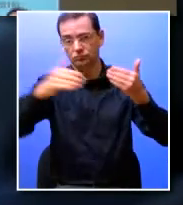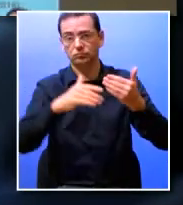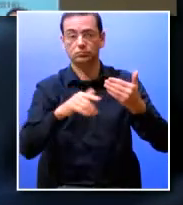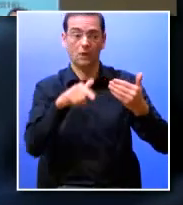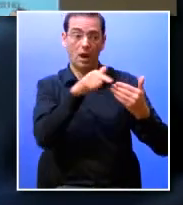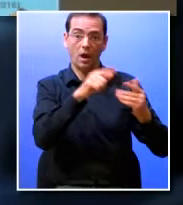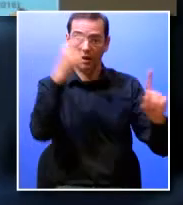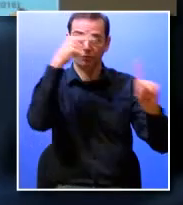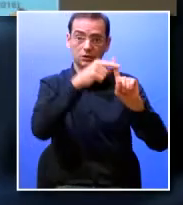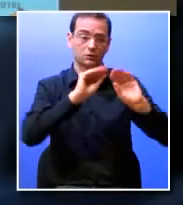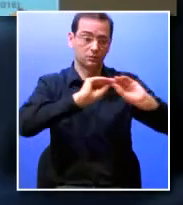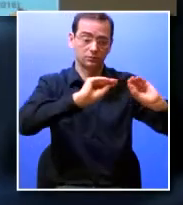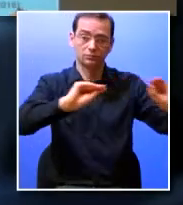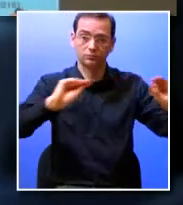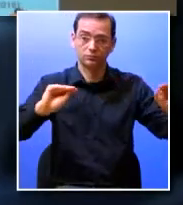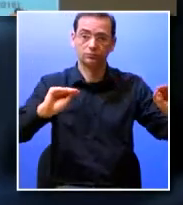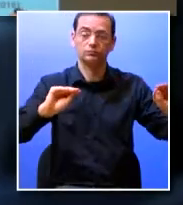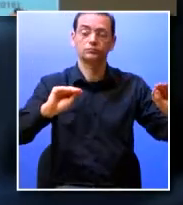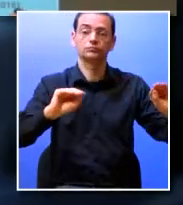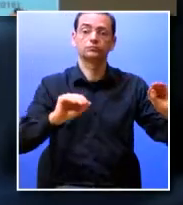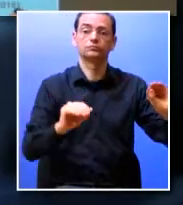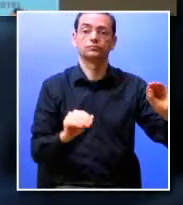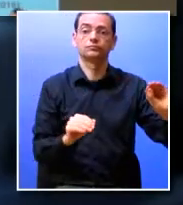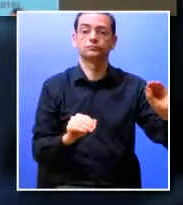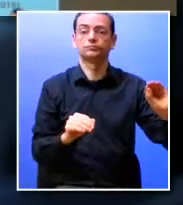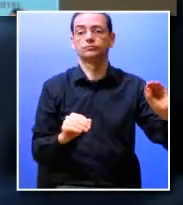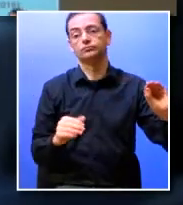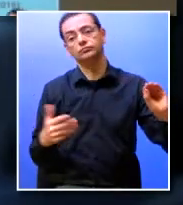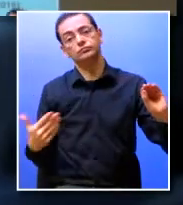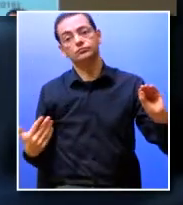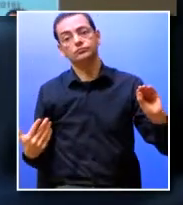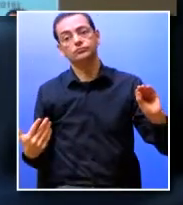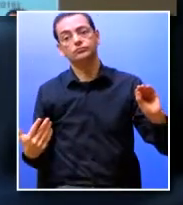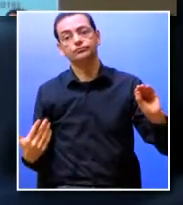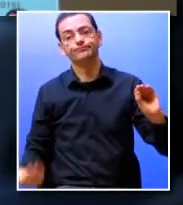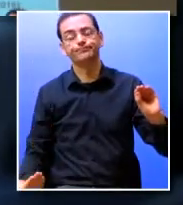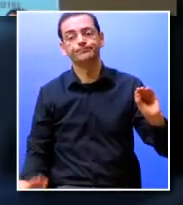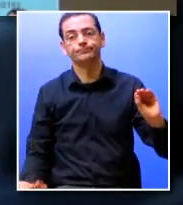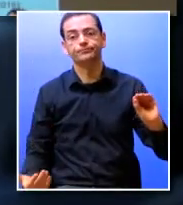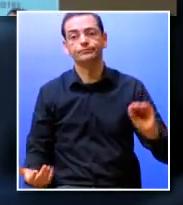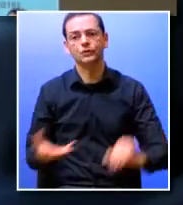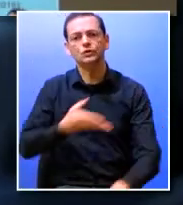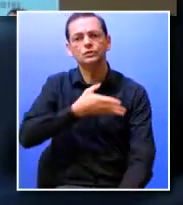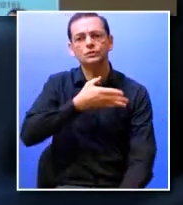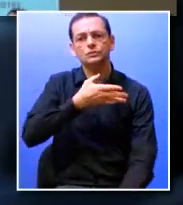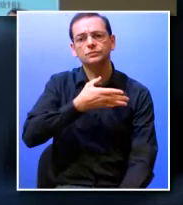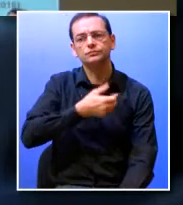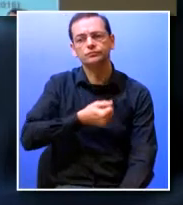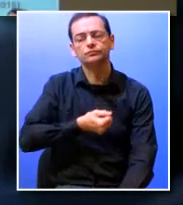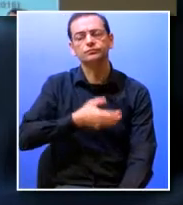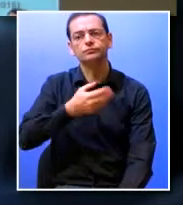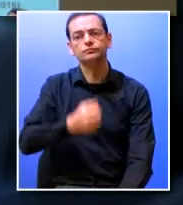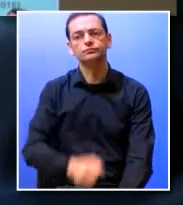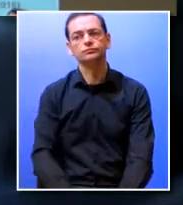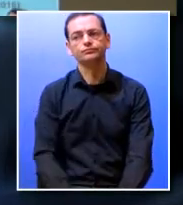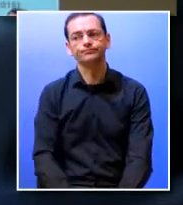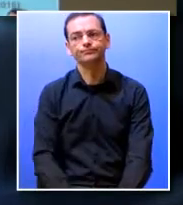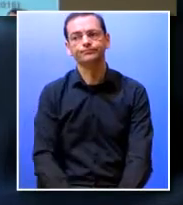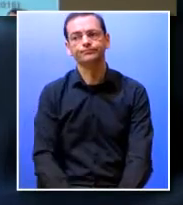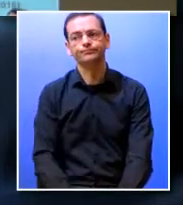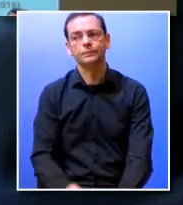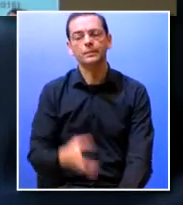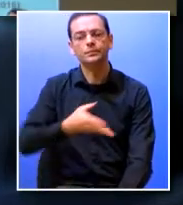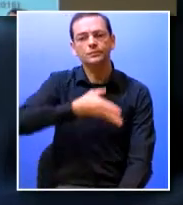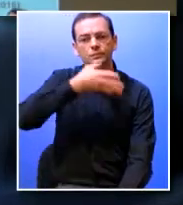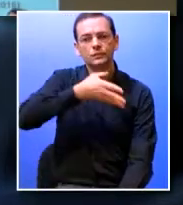competentes inovadores para o século XXI que vos vou passar a descrever a forma como temos